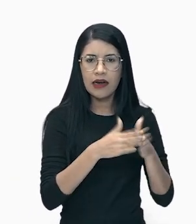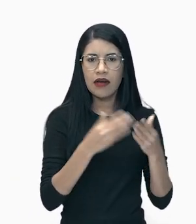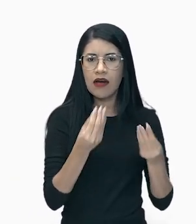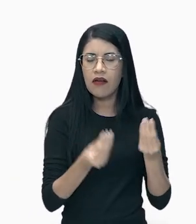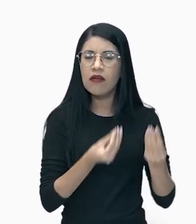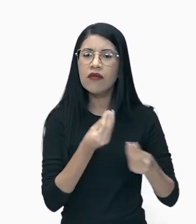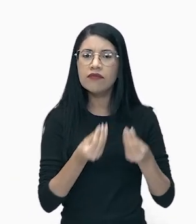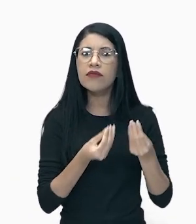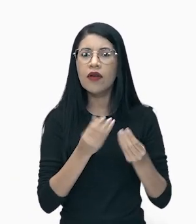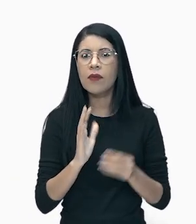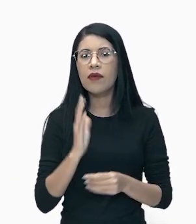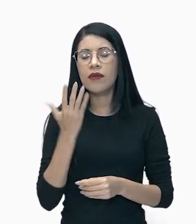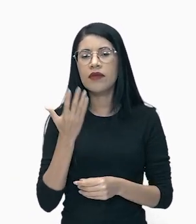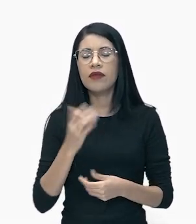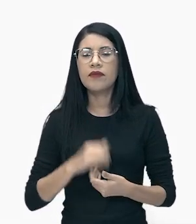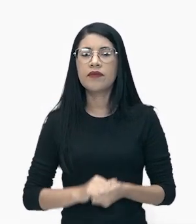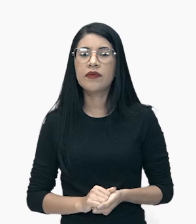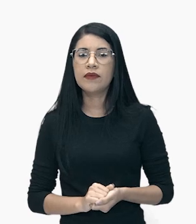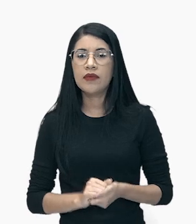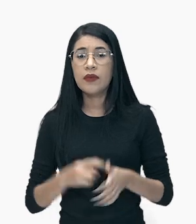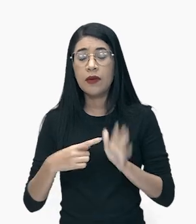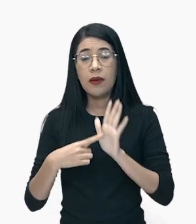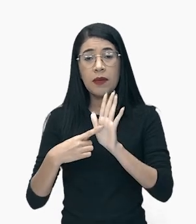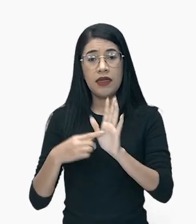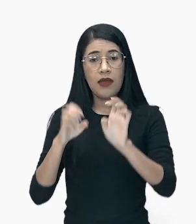trago para vocês a crise de 29.